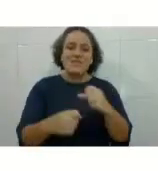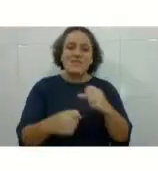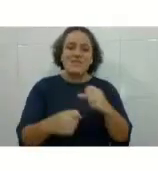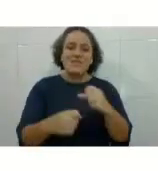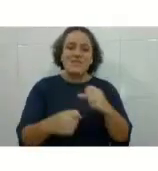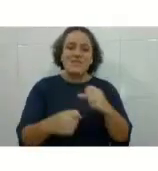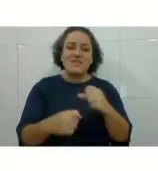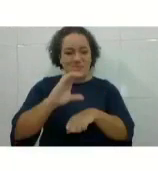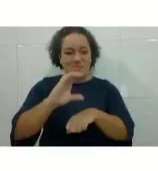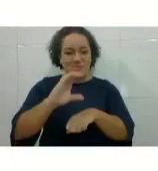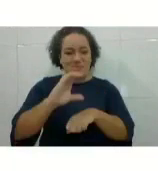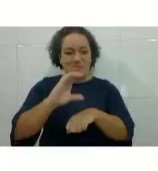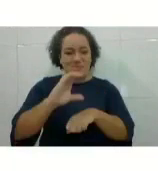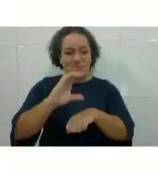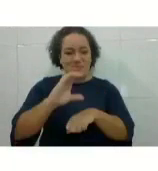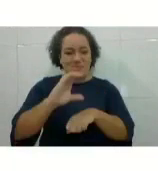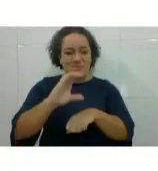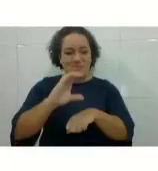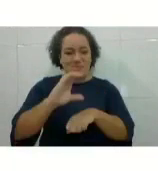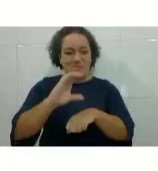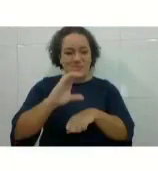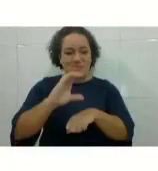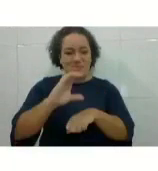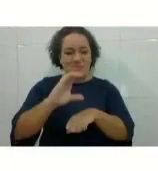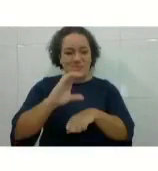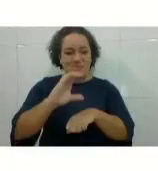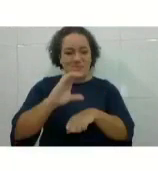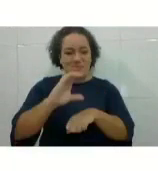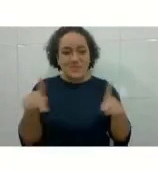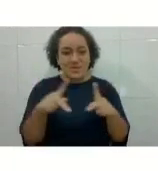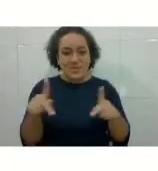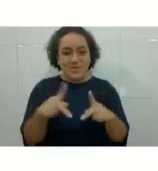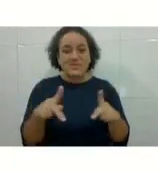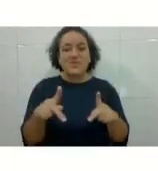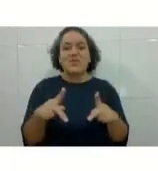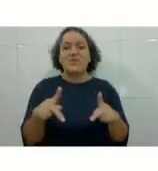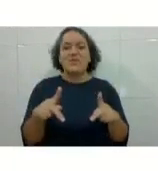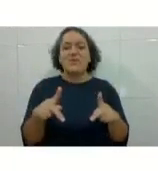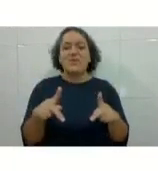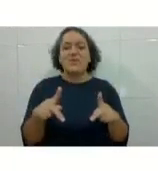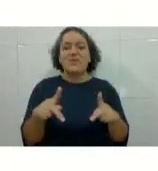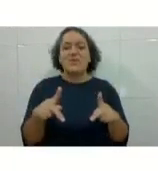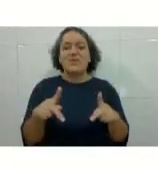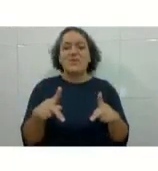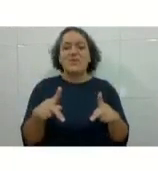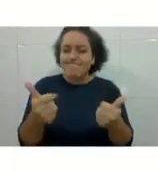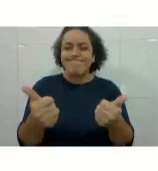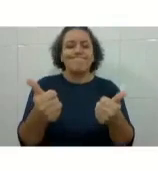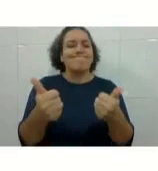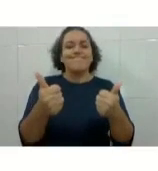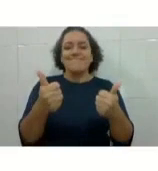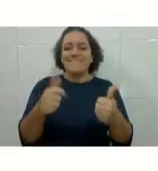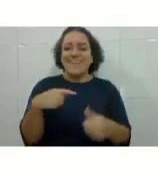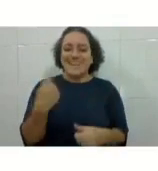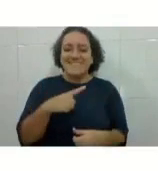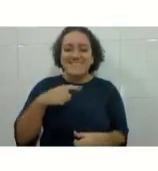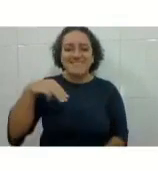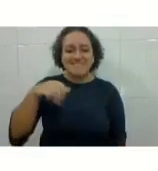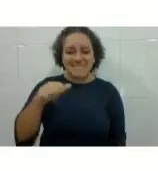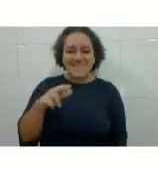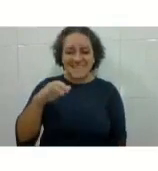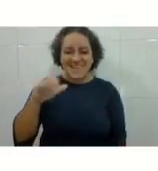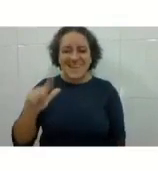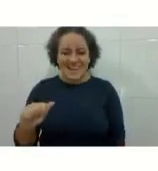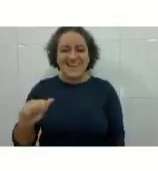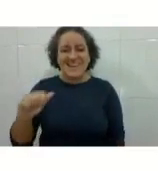Aqui, os professores de vocês são maravilhosos, né? A gente tem a Mariela, nossa diretora, que está sempre do meu